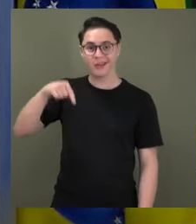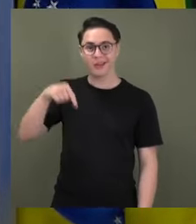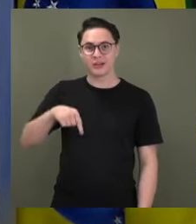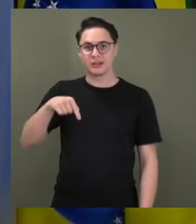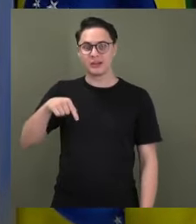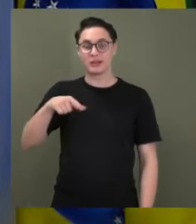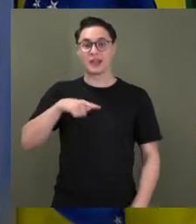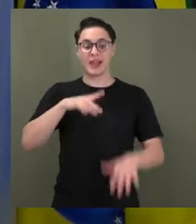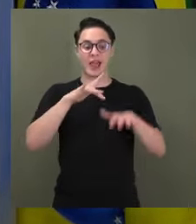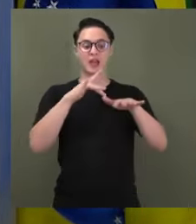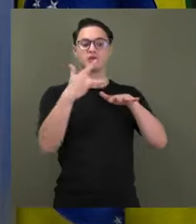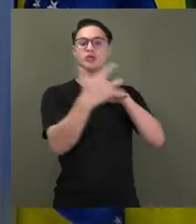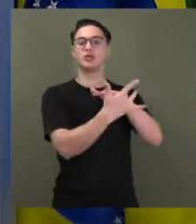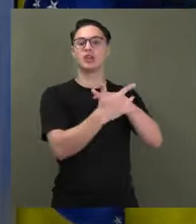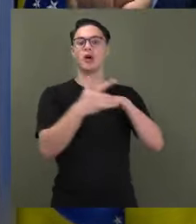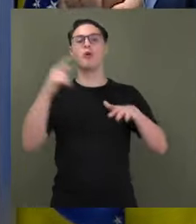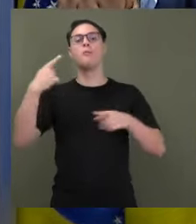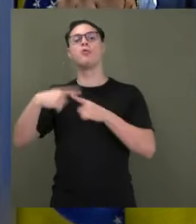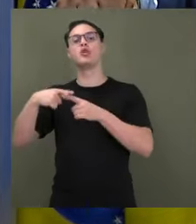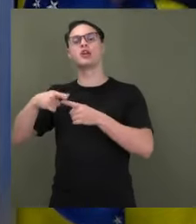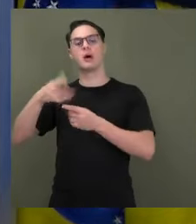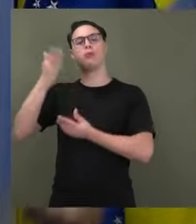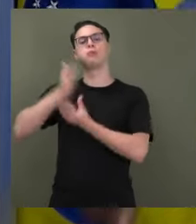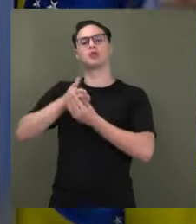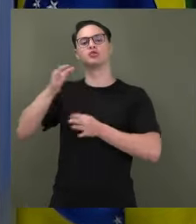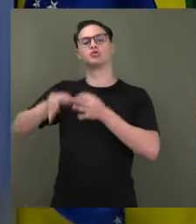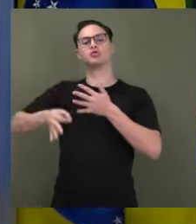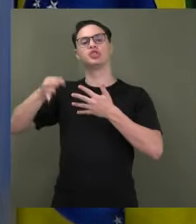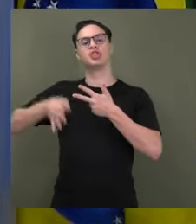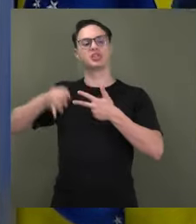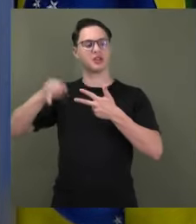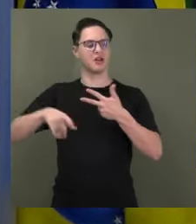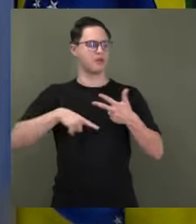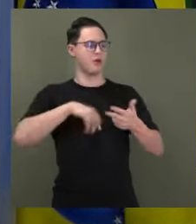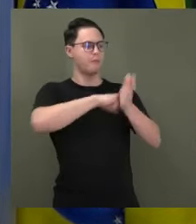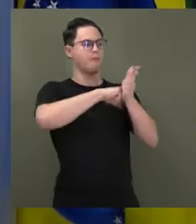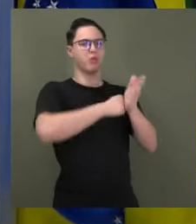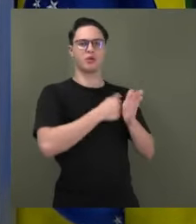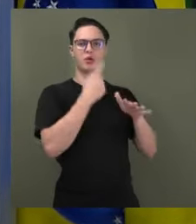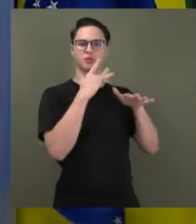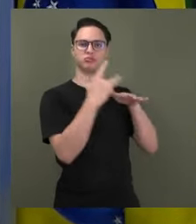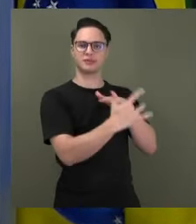rede social, por decisão judicial, derrubada, bloqueada.